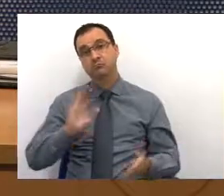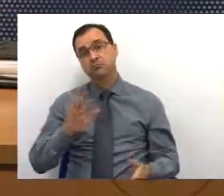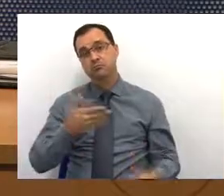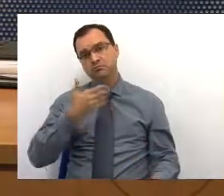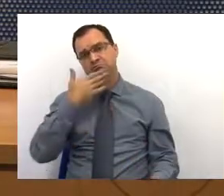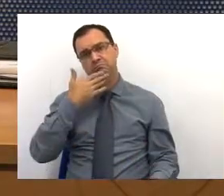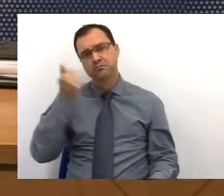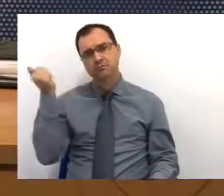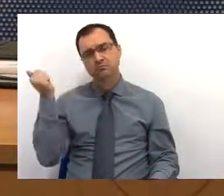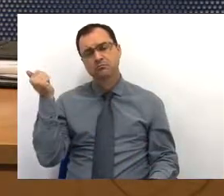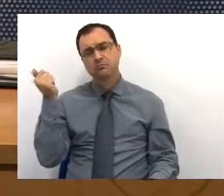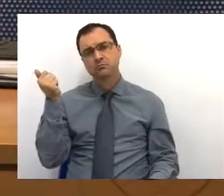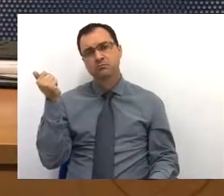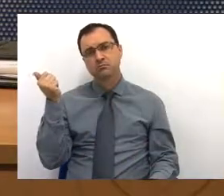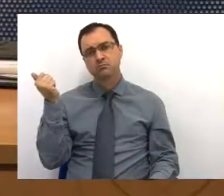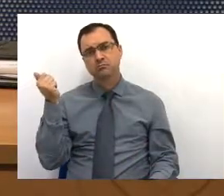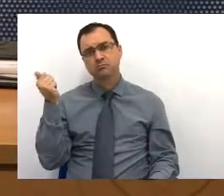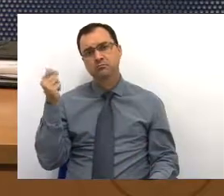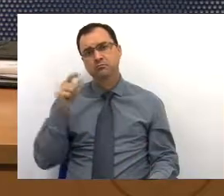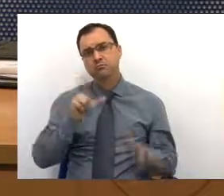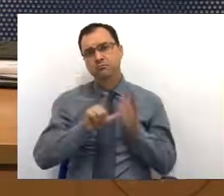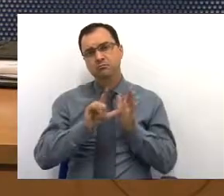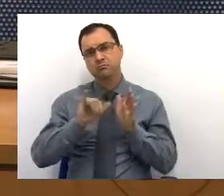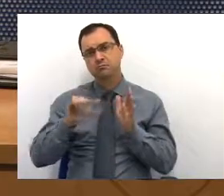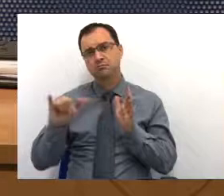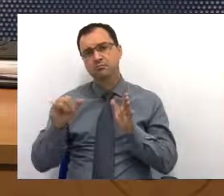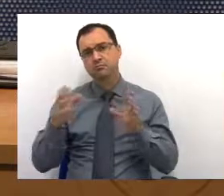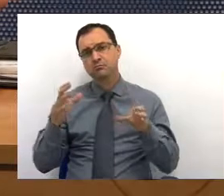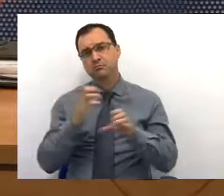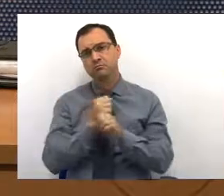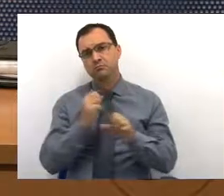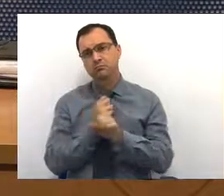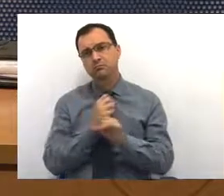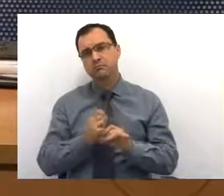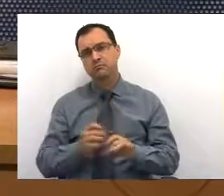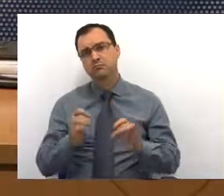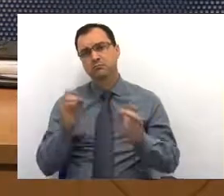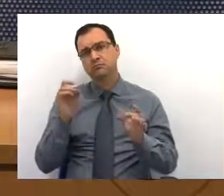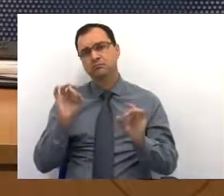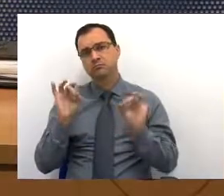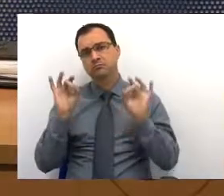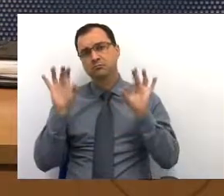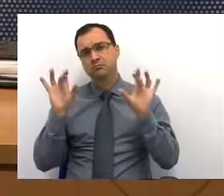do que a lei orçamentária aprovada